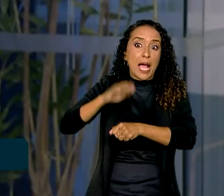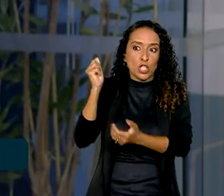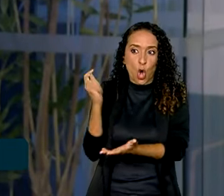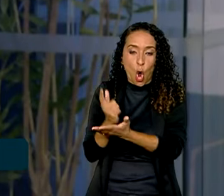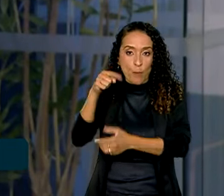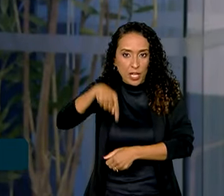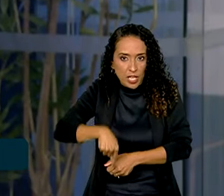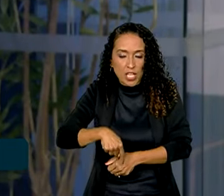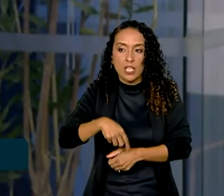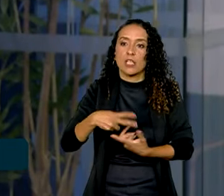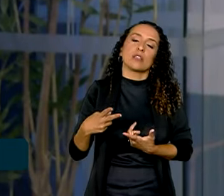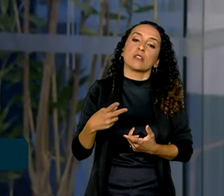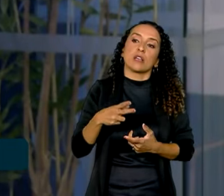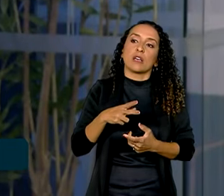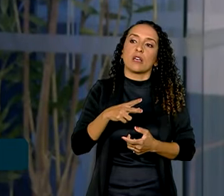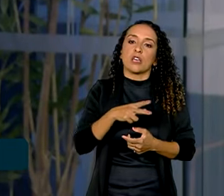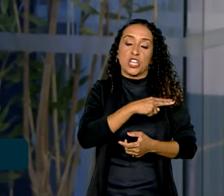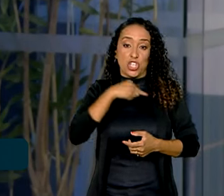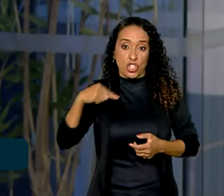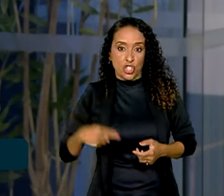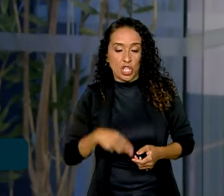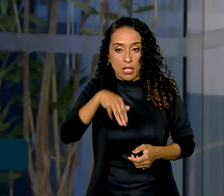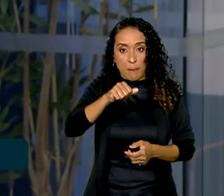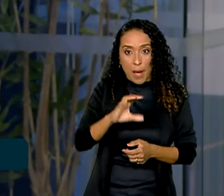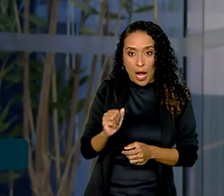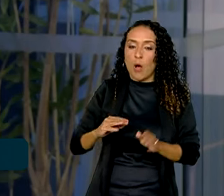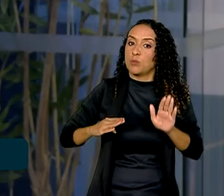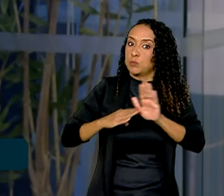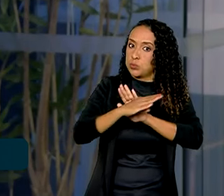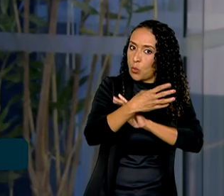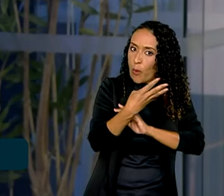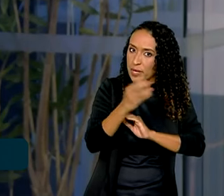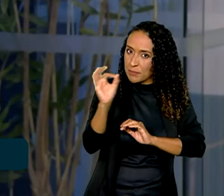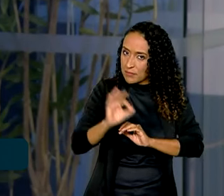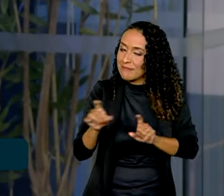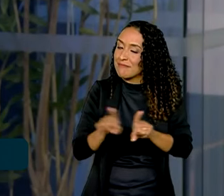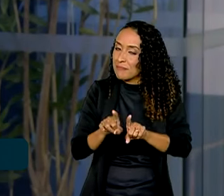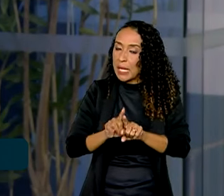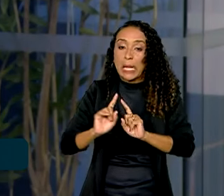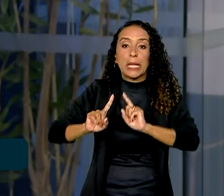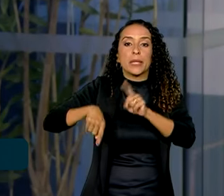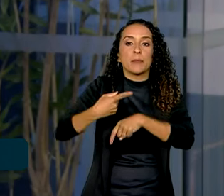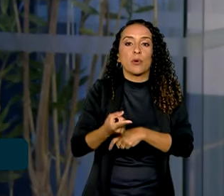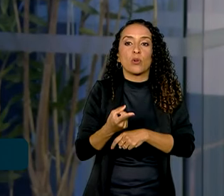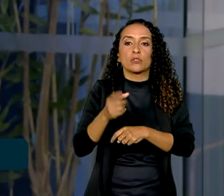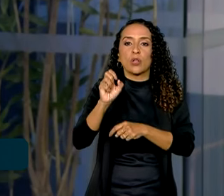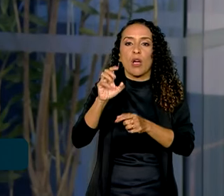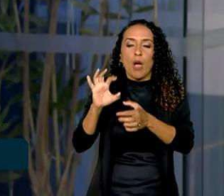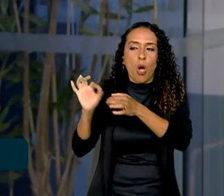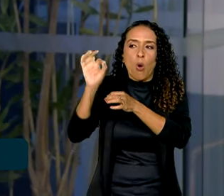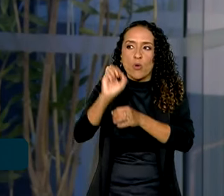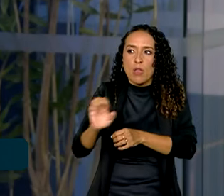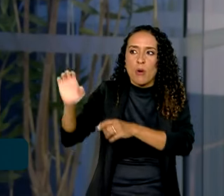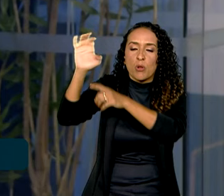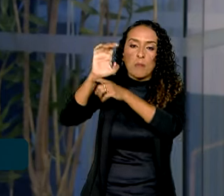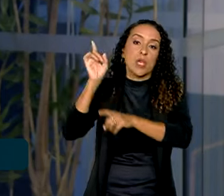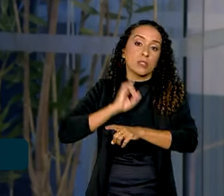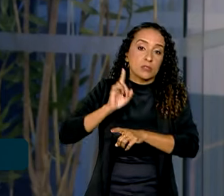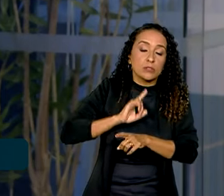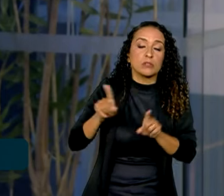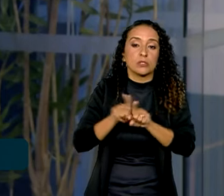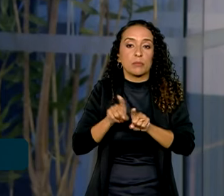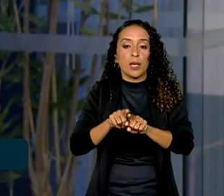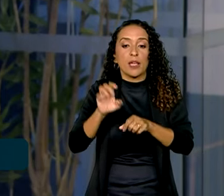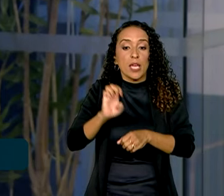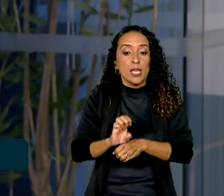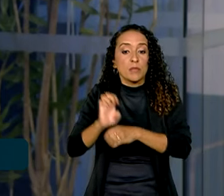gente, China e Macau continuam na liderança e tiveram um crescimento de 40%. Depois, União Europeia e Estados Unidos e